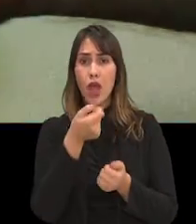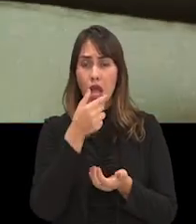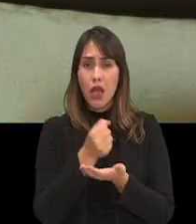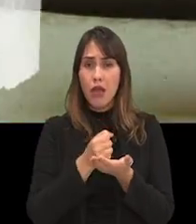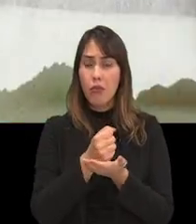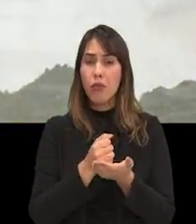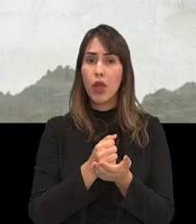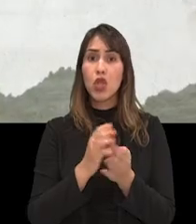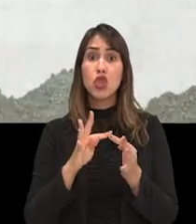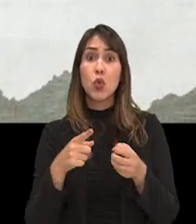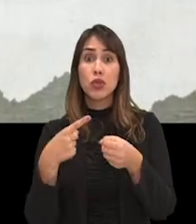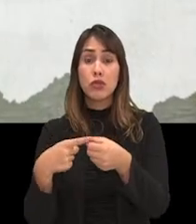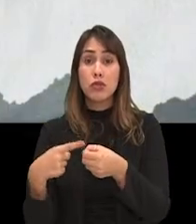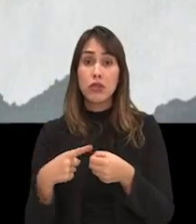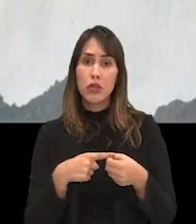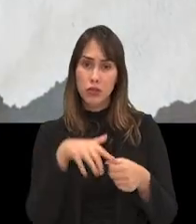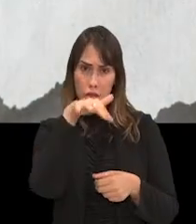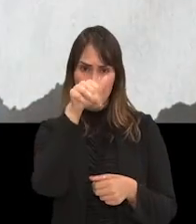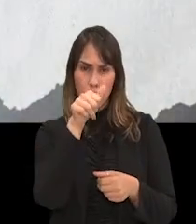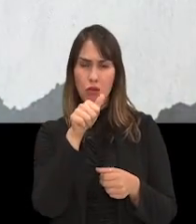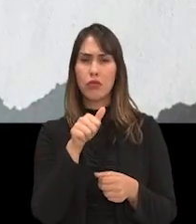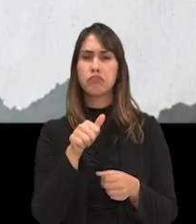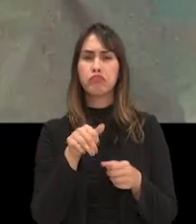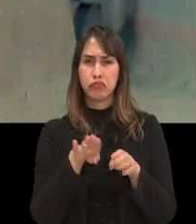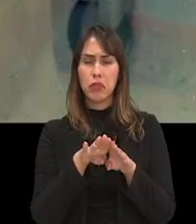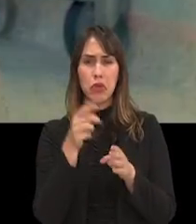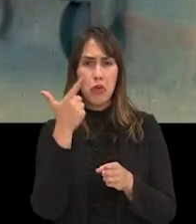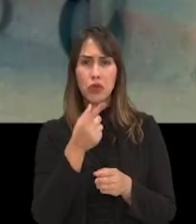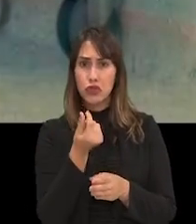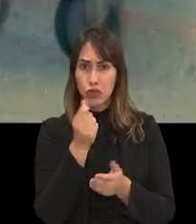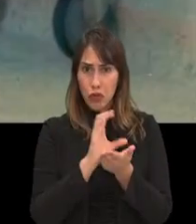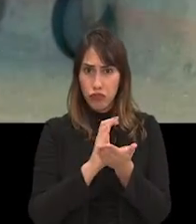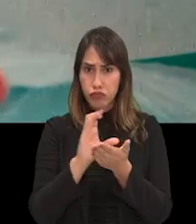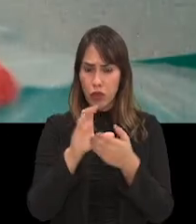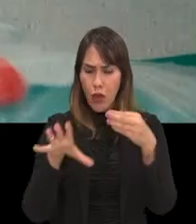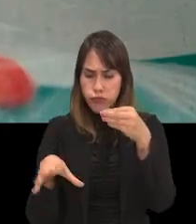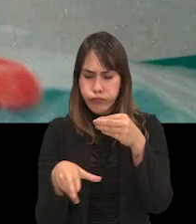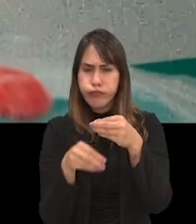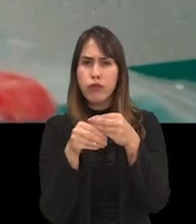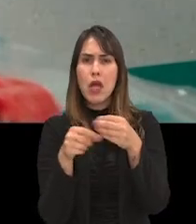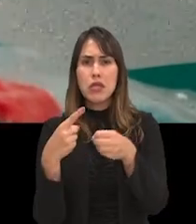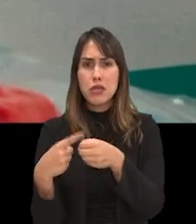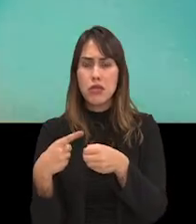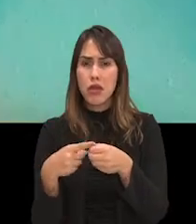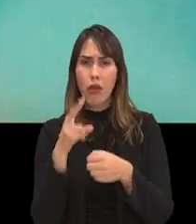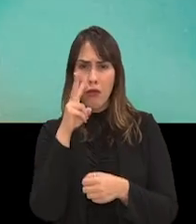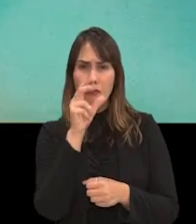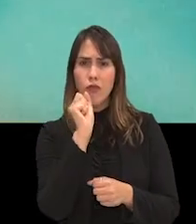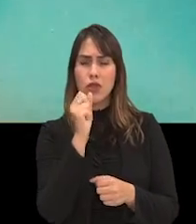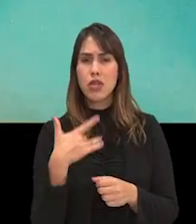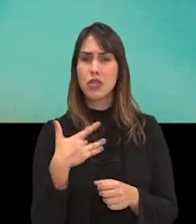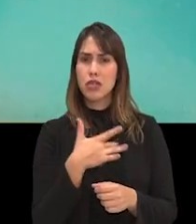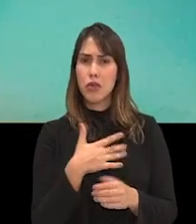medicamentos para a capital e todas as cidades do interior. O governo também repassou verba extra para fortalecer a saúde